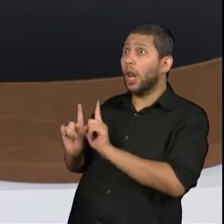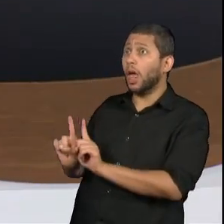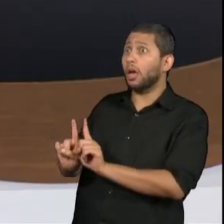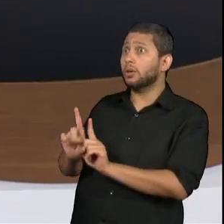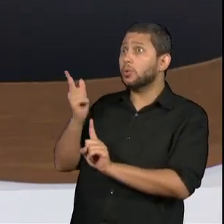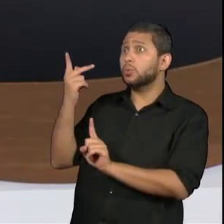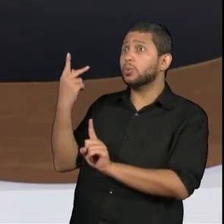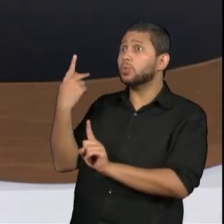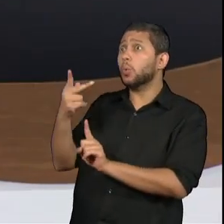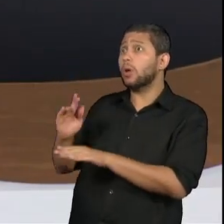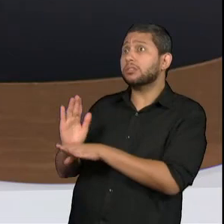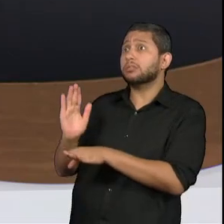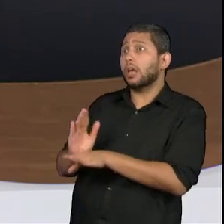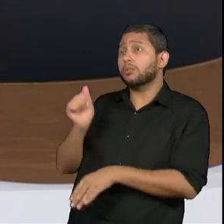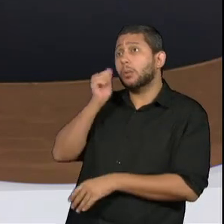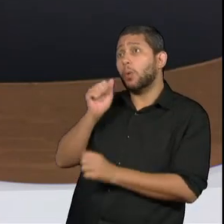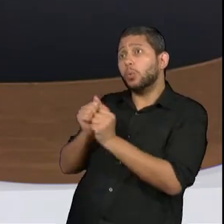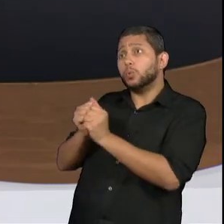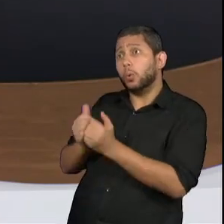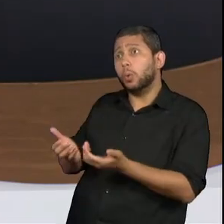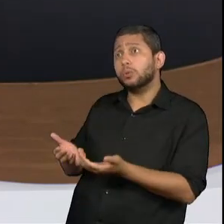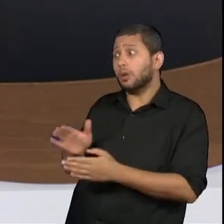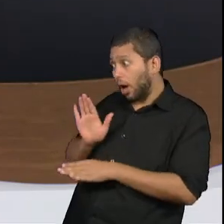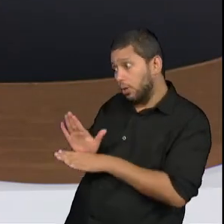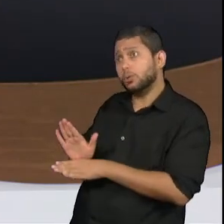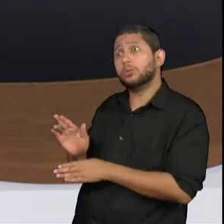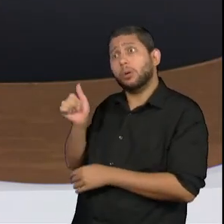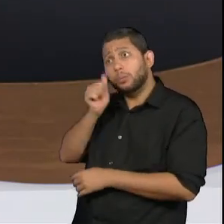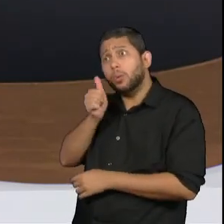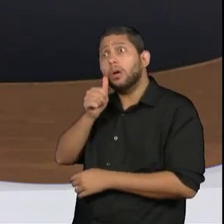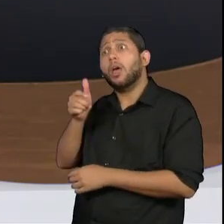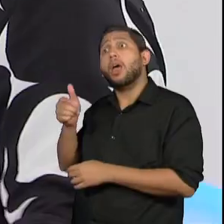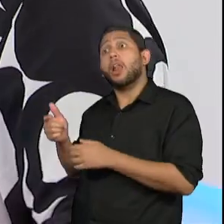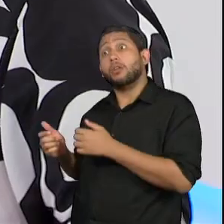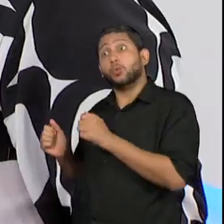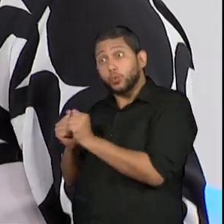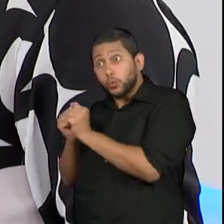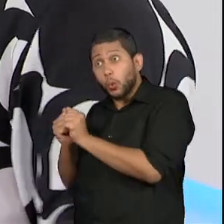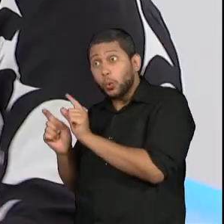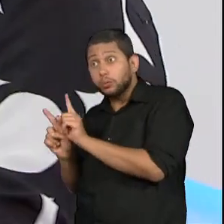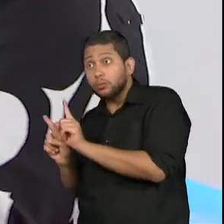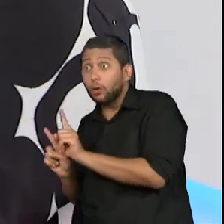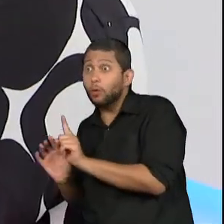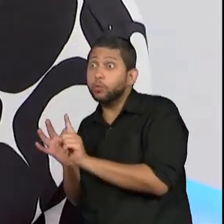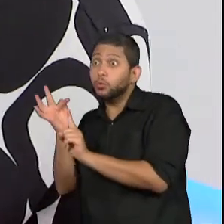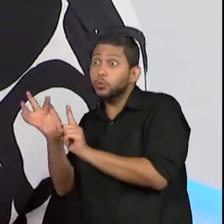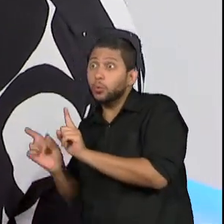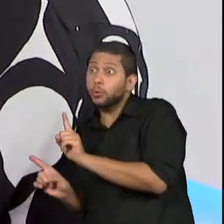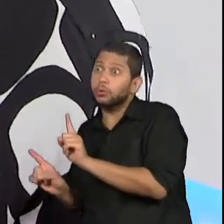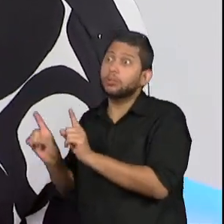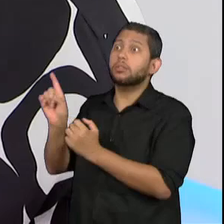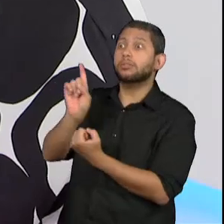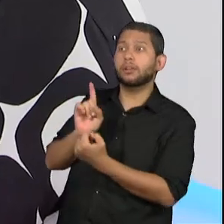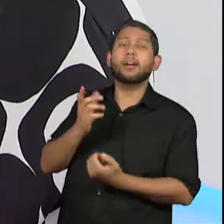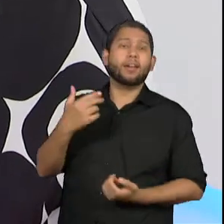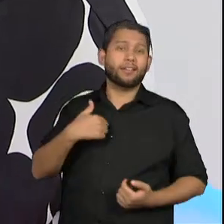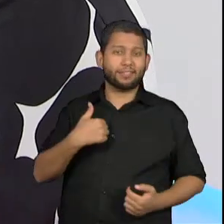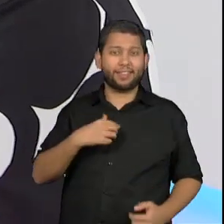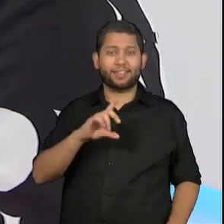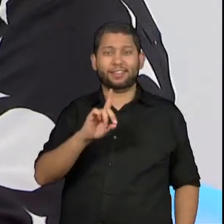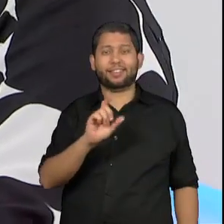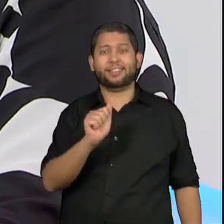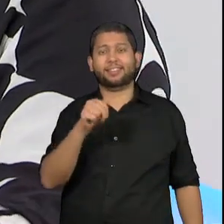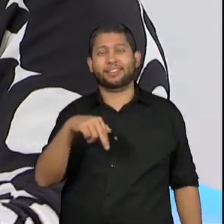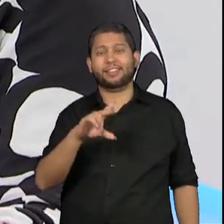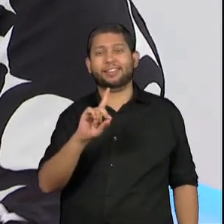sua assistente seja uma forma de levantar uma mulher para ser uma carnavalesa. Trabalho com um assistente hoje, Dandara, mandou uma mensagem para